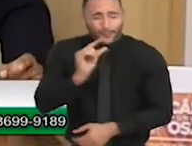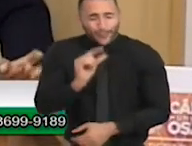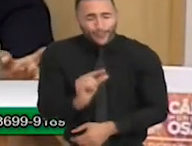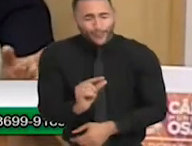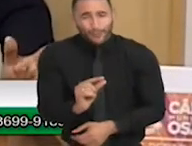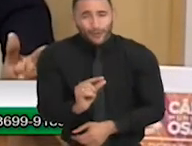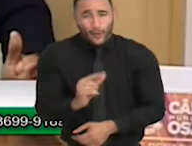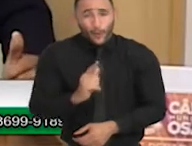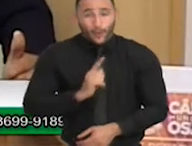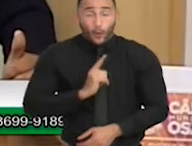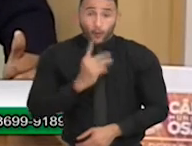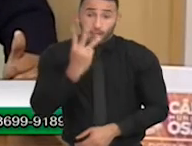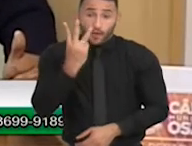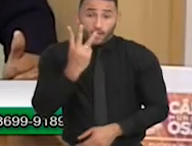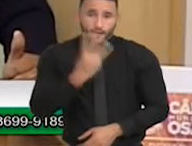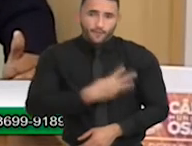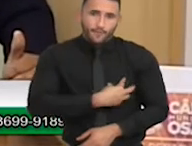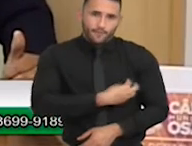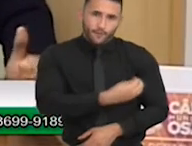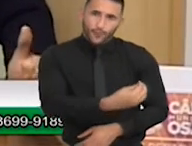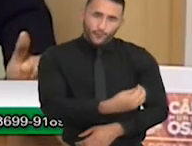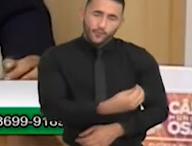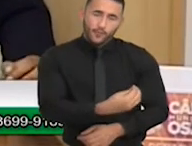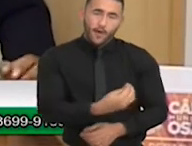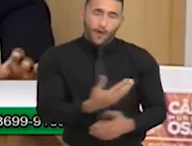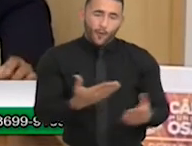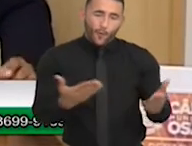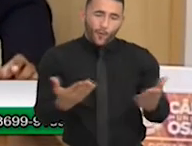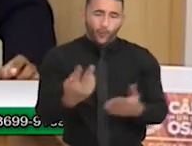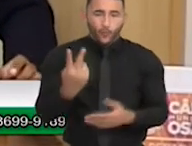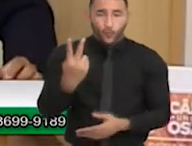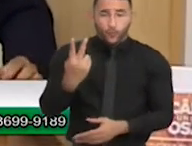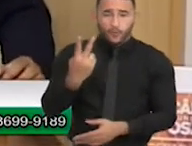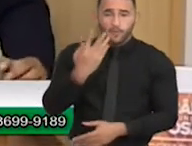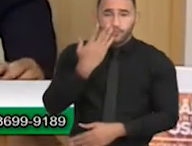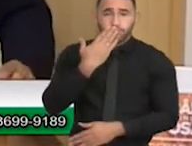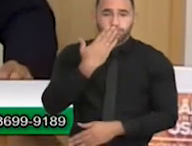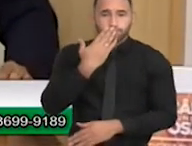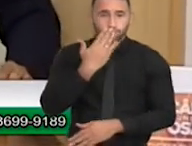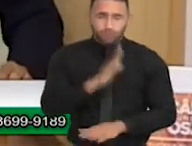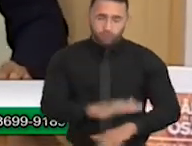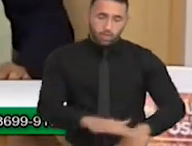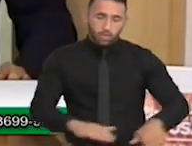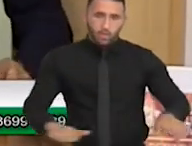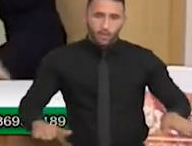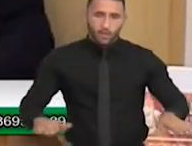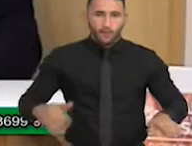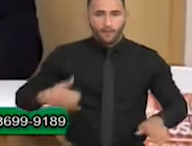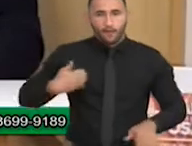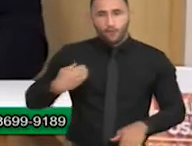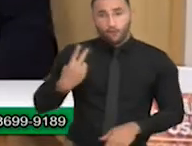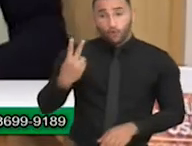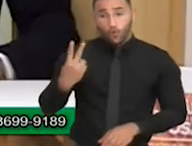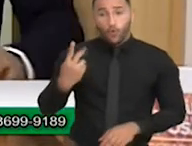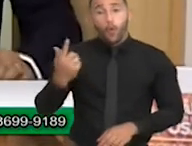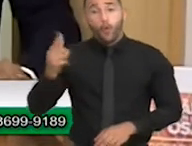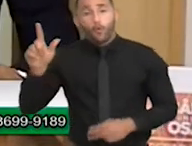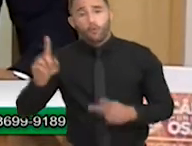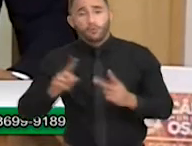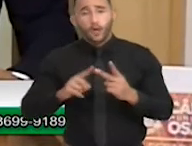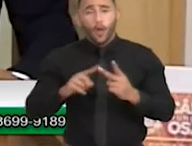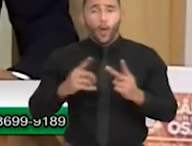eu tenho três filhos, tenho agora duas crianças pequenas, tem um de, vai fazer dois anos, e tem um de quatro anos,